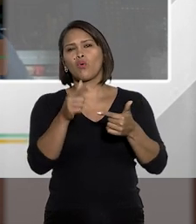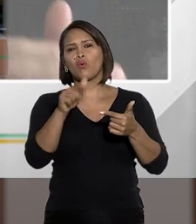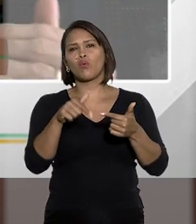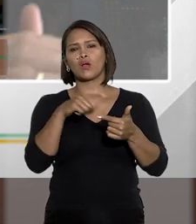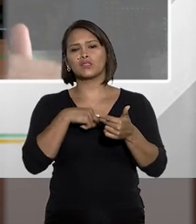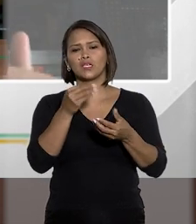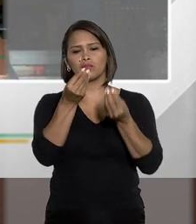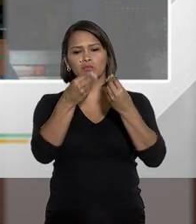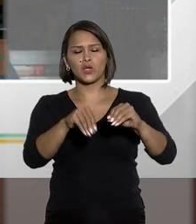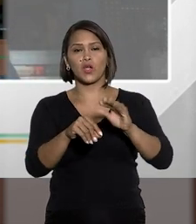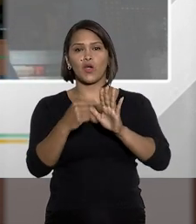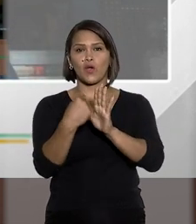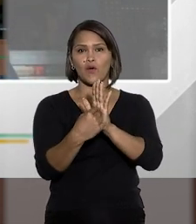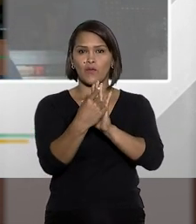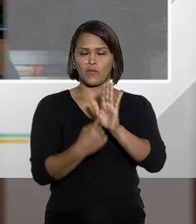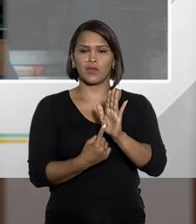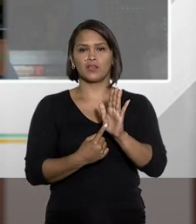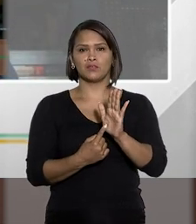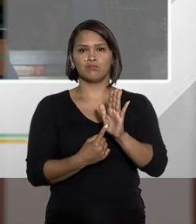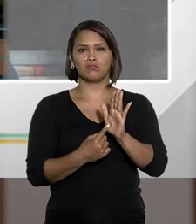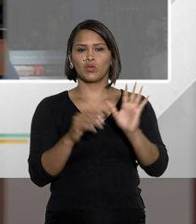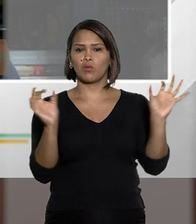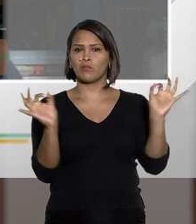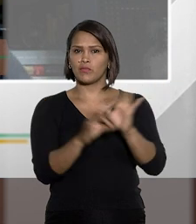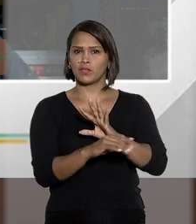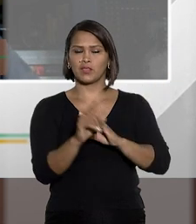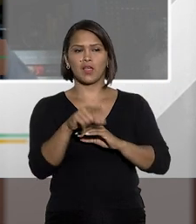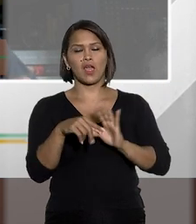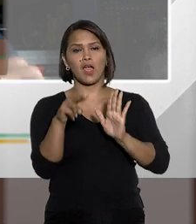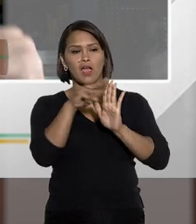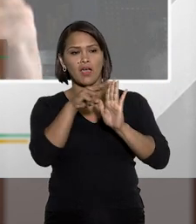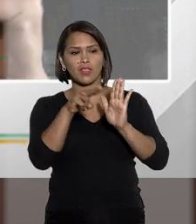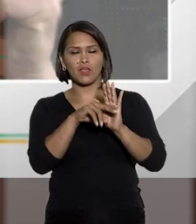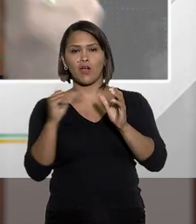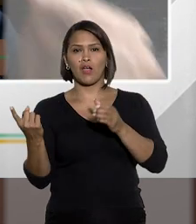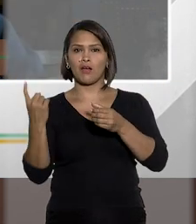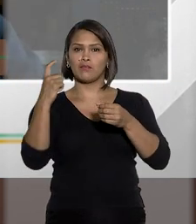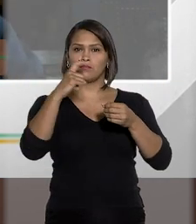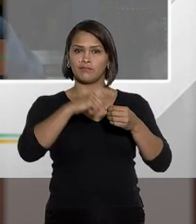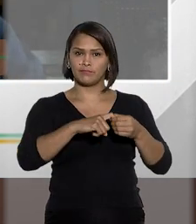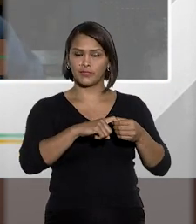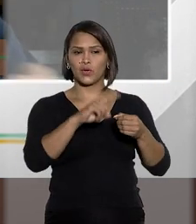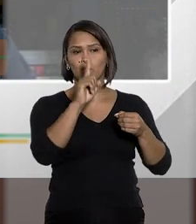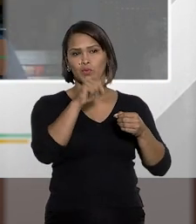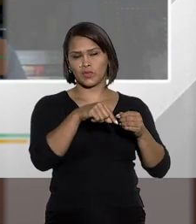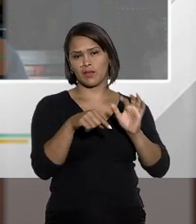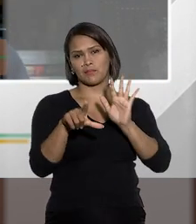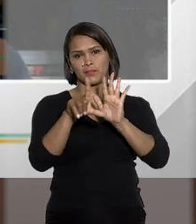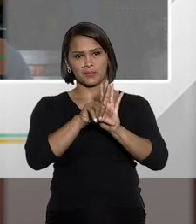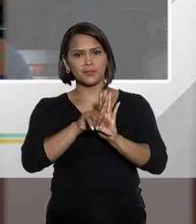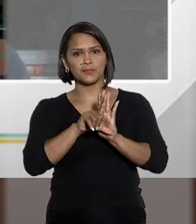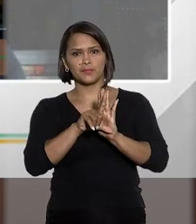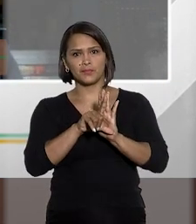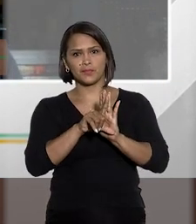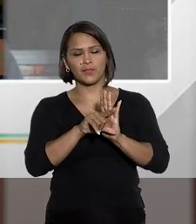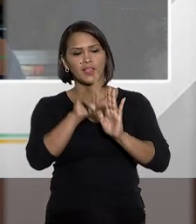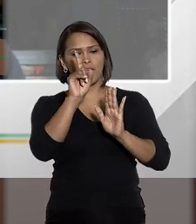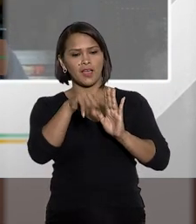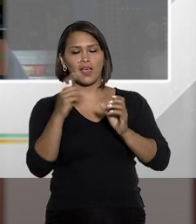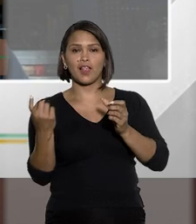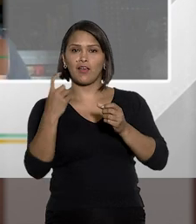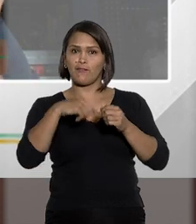Quando há derrubada de um veto, a norma, ao retornar para a lei,